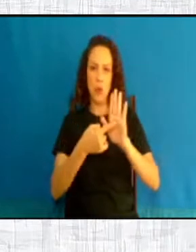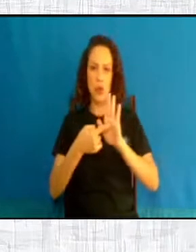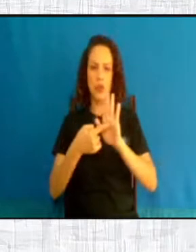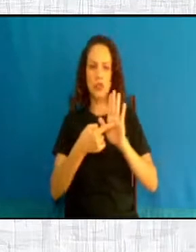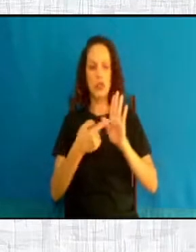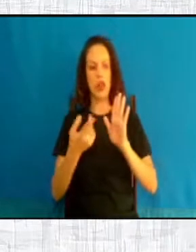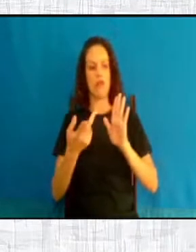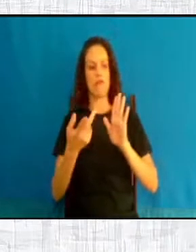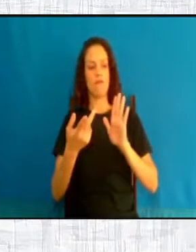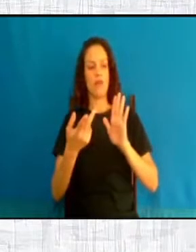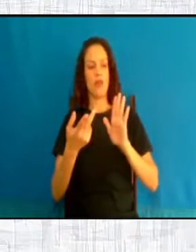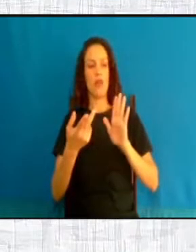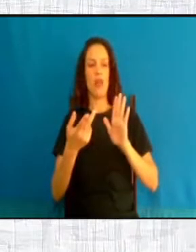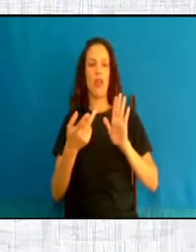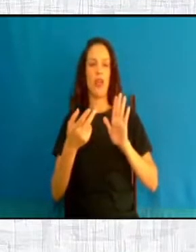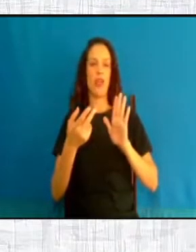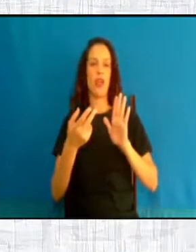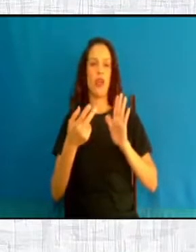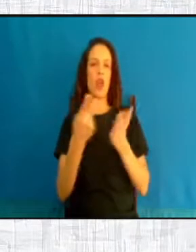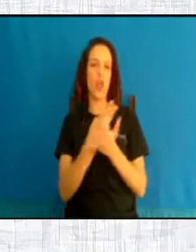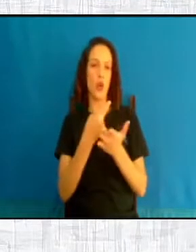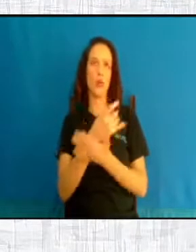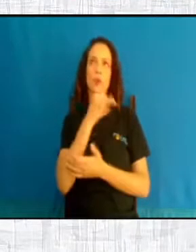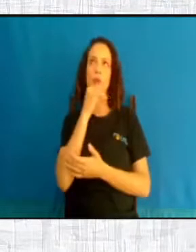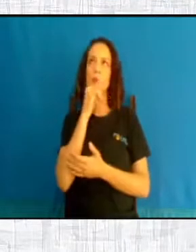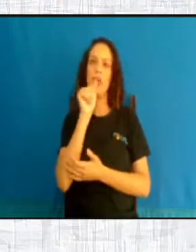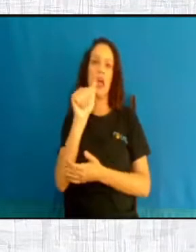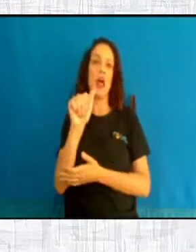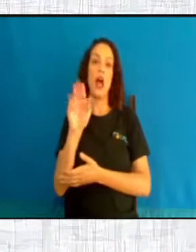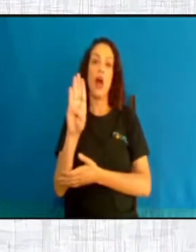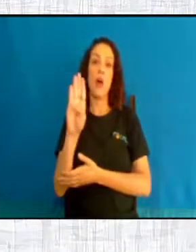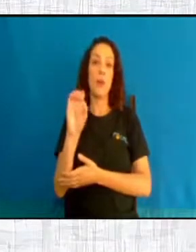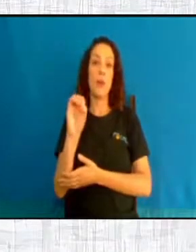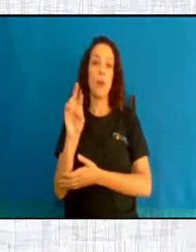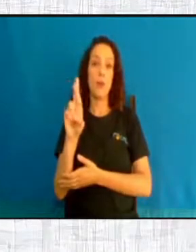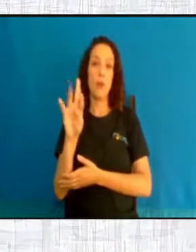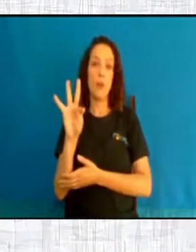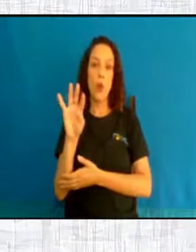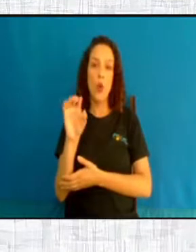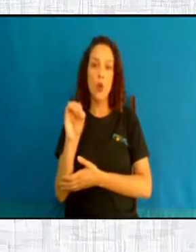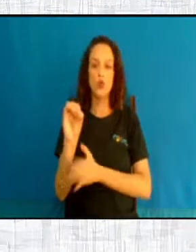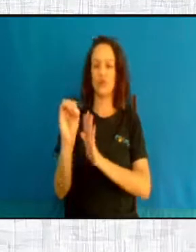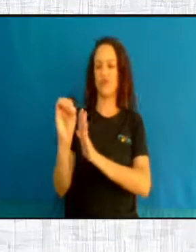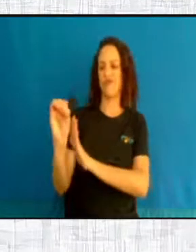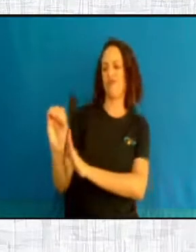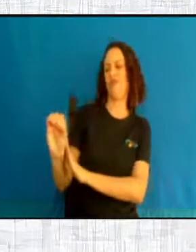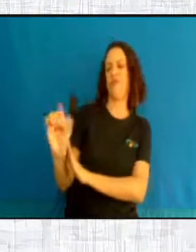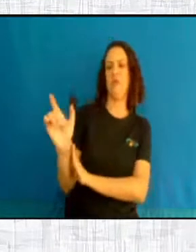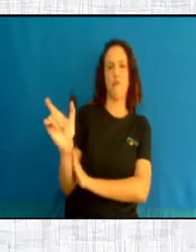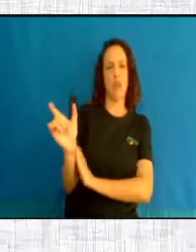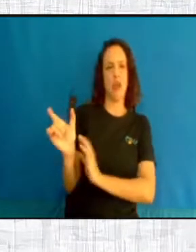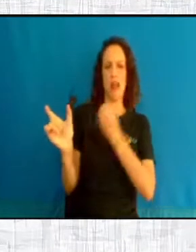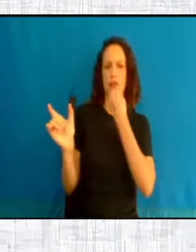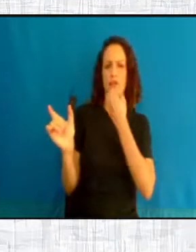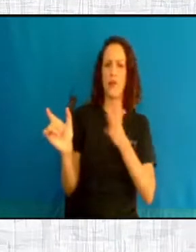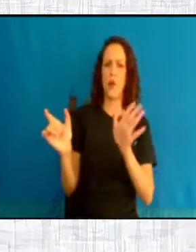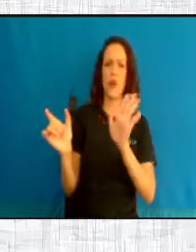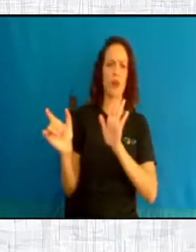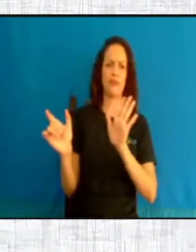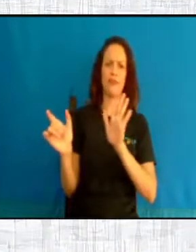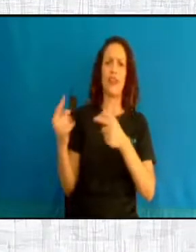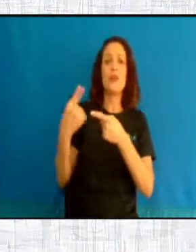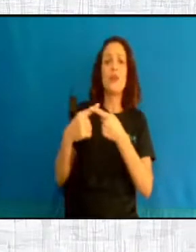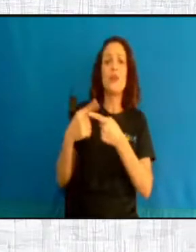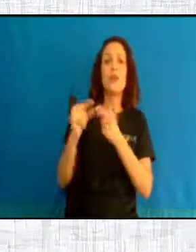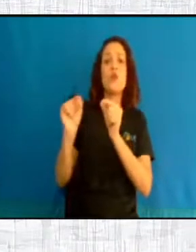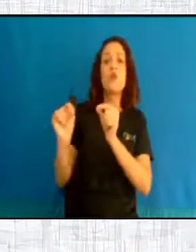sinônimas adequadas. Por exemplo, a palavra aborto não é uma boa palavra. Porque o que é, na verdade, o